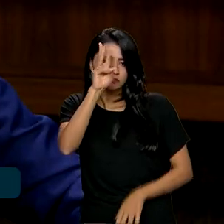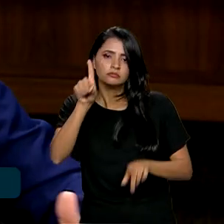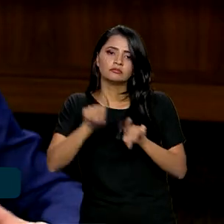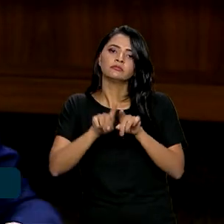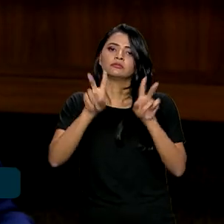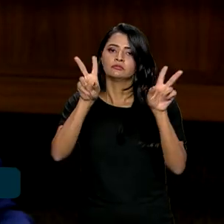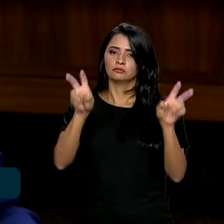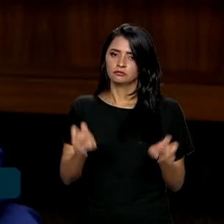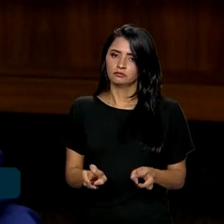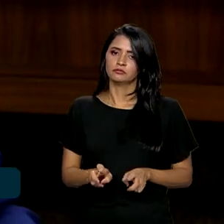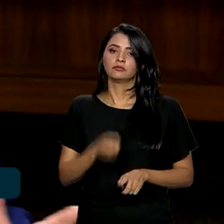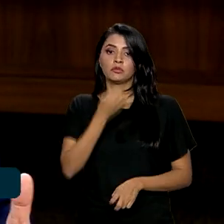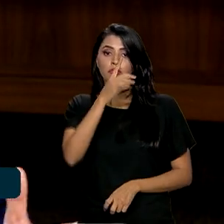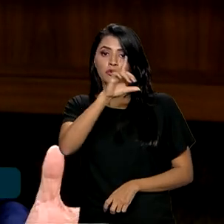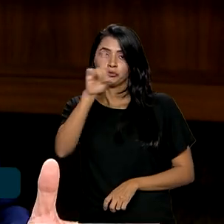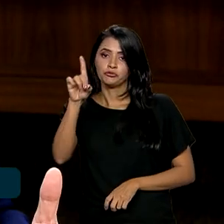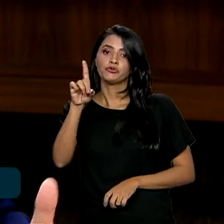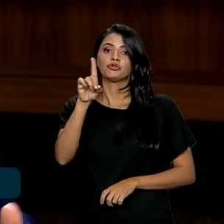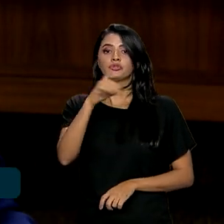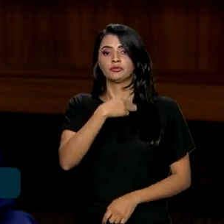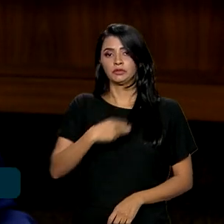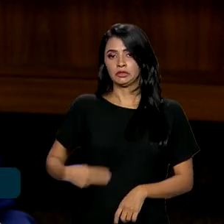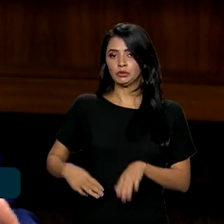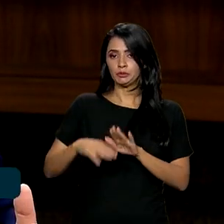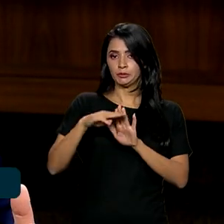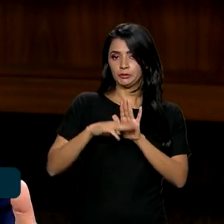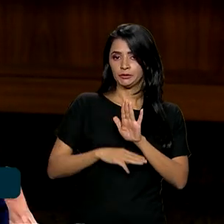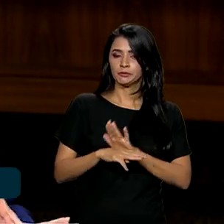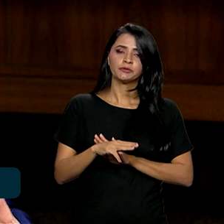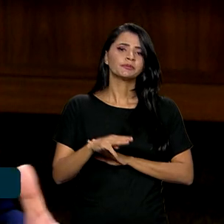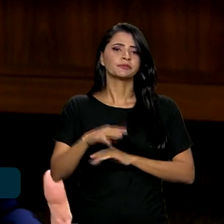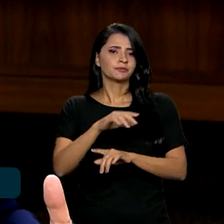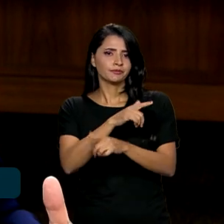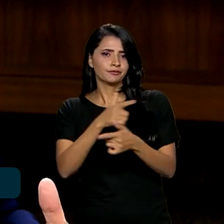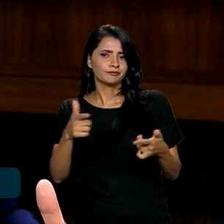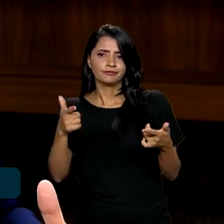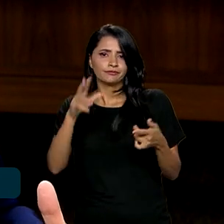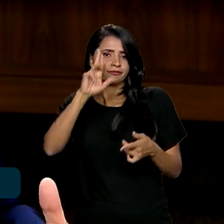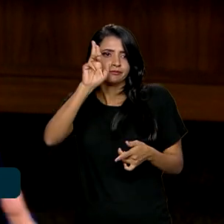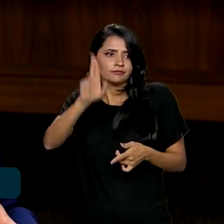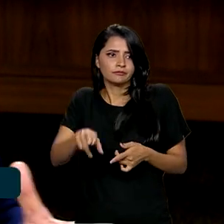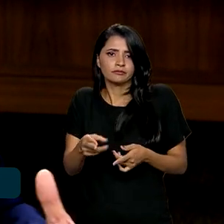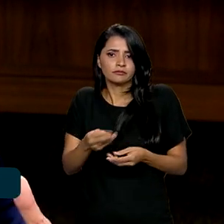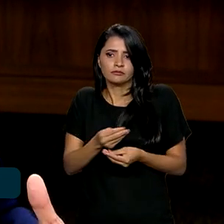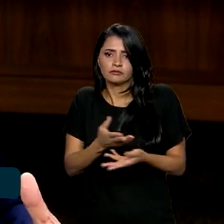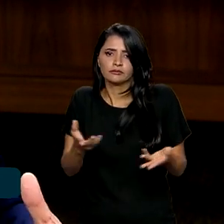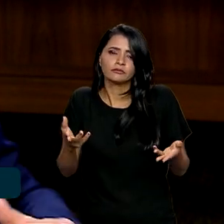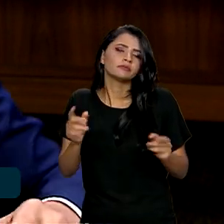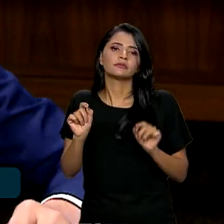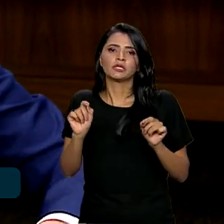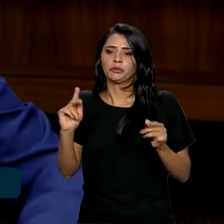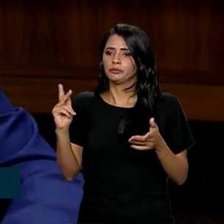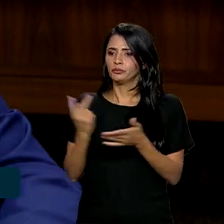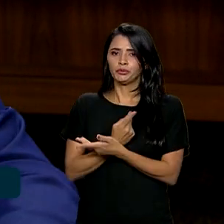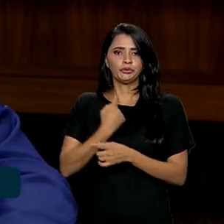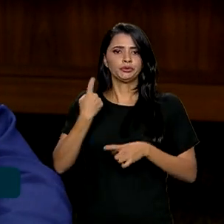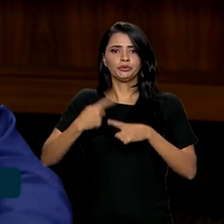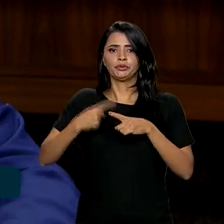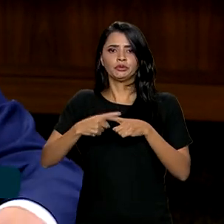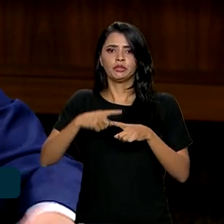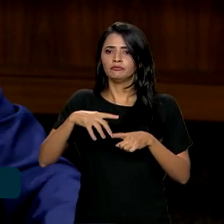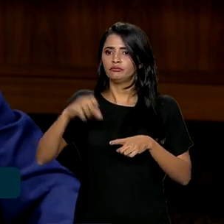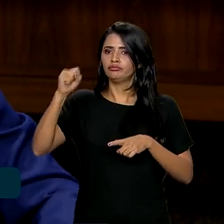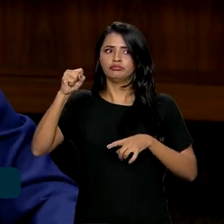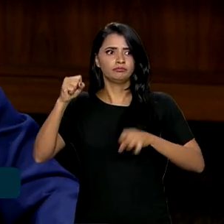tema do Bom Dia, ministro. Não há razão, nem de oferta, nem de demanda, para ter tido esse colapso.